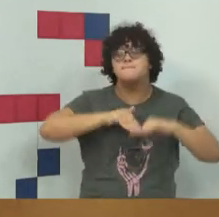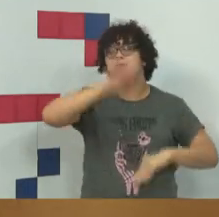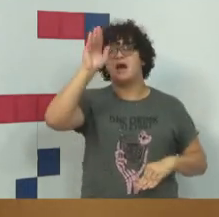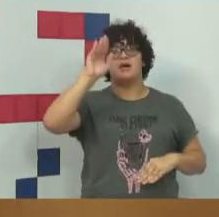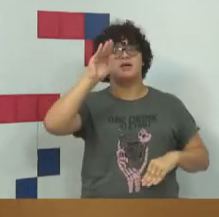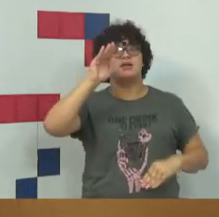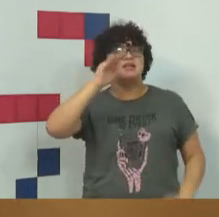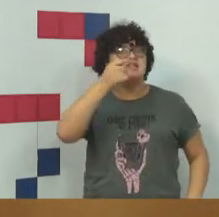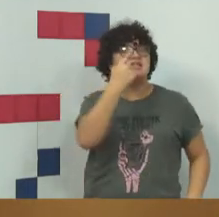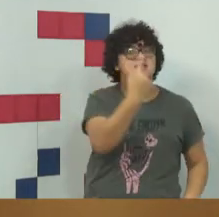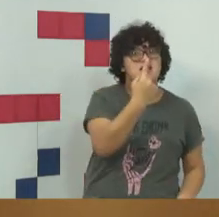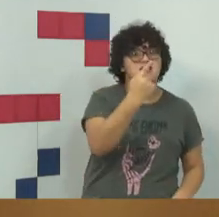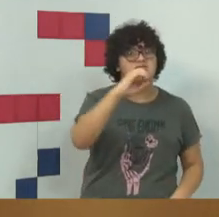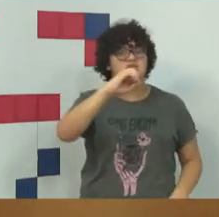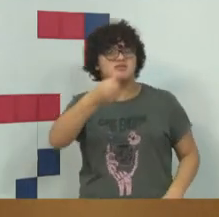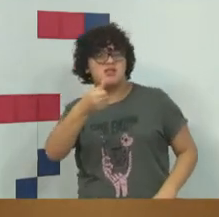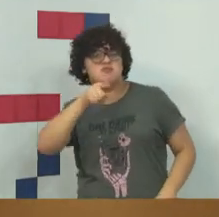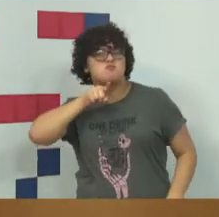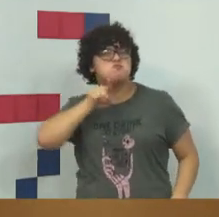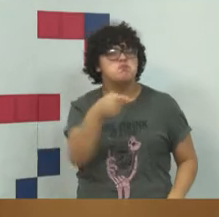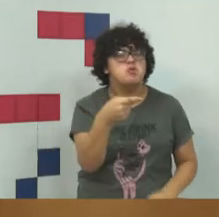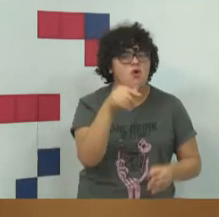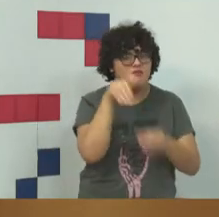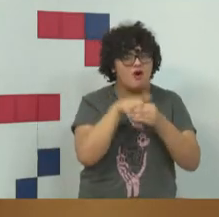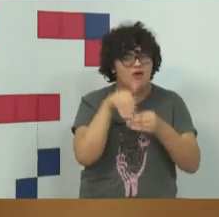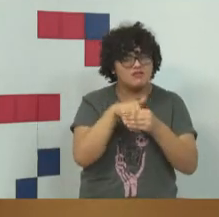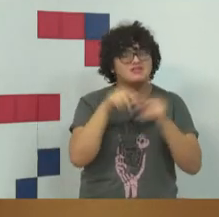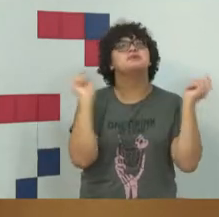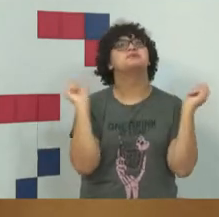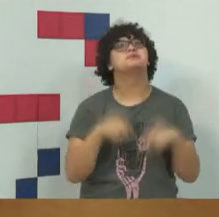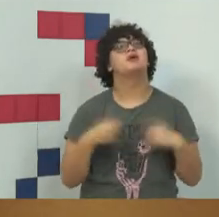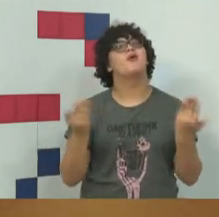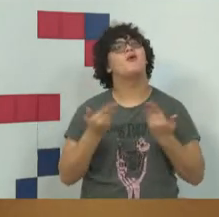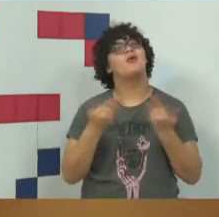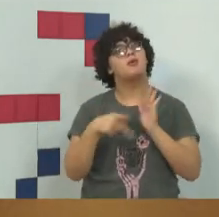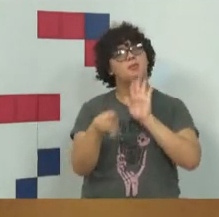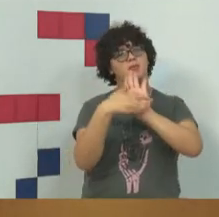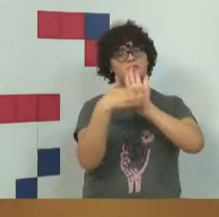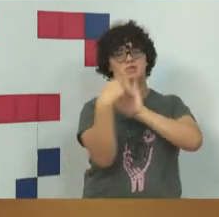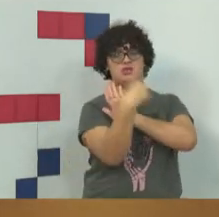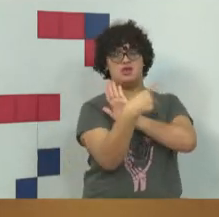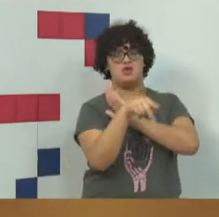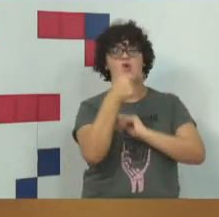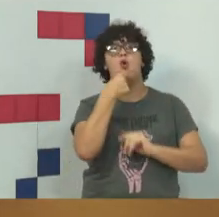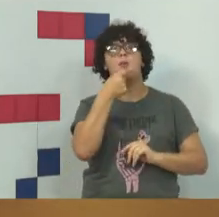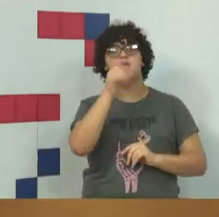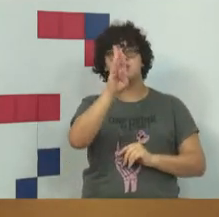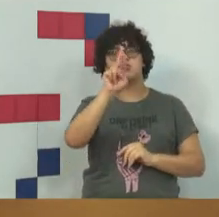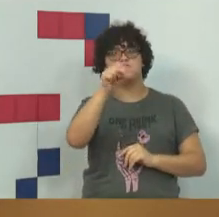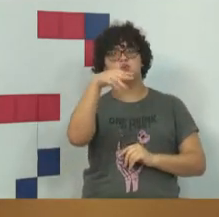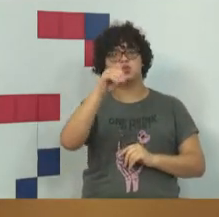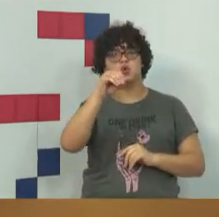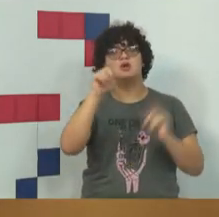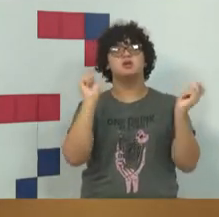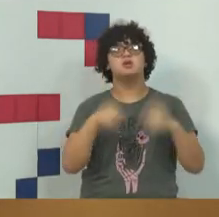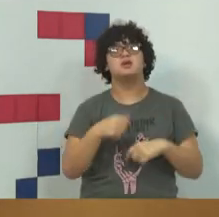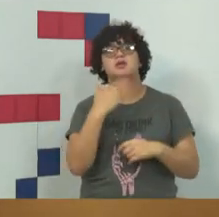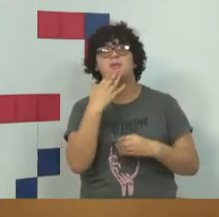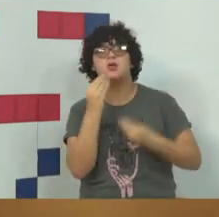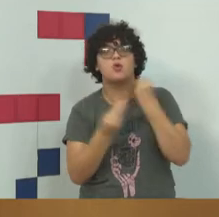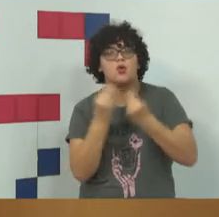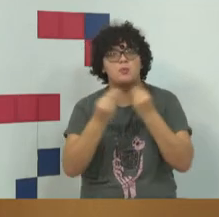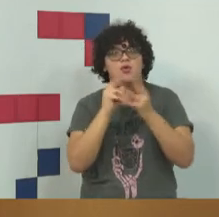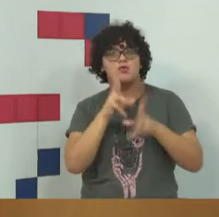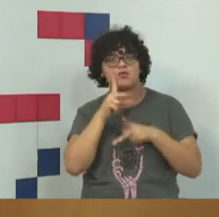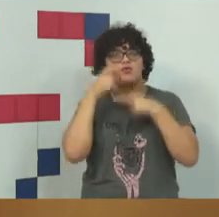mil votos. Uma característica da campanha do deputado Bruno é que ela se deve a uma forte